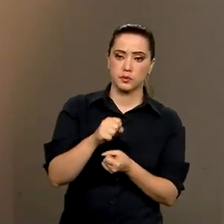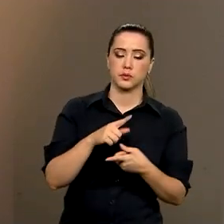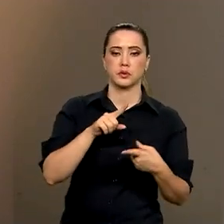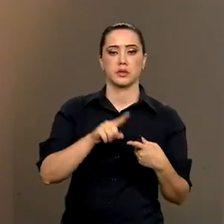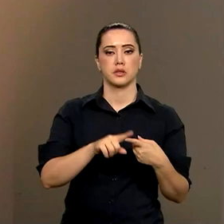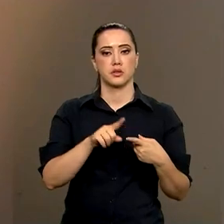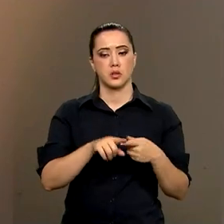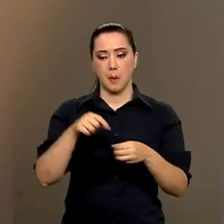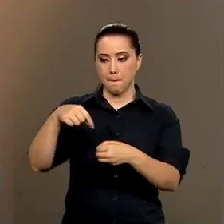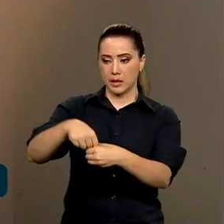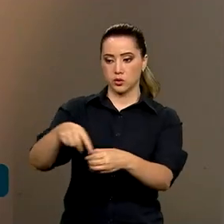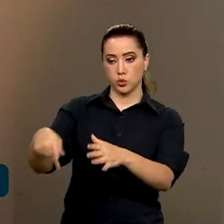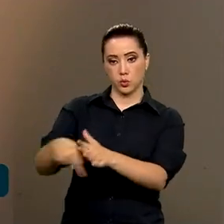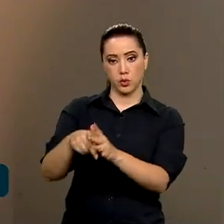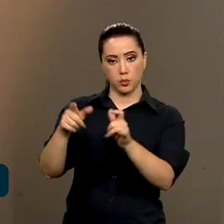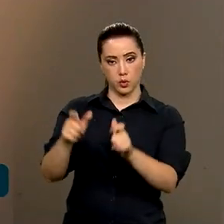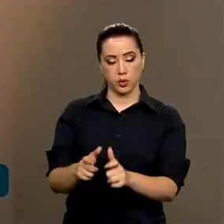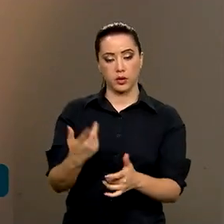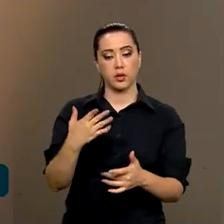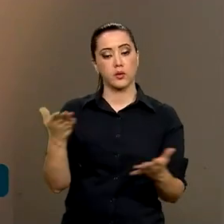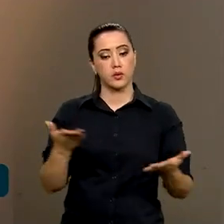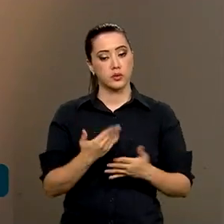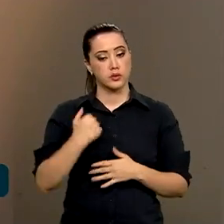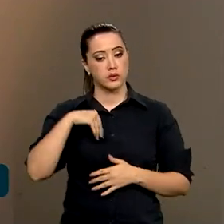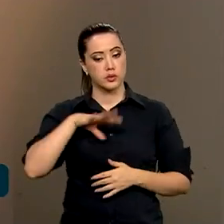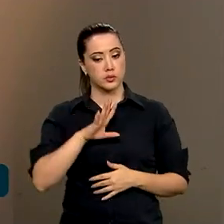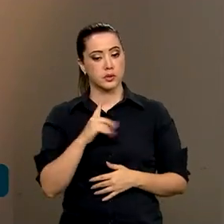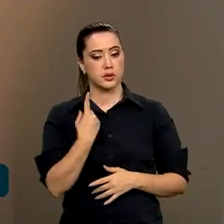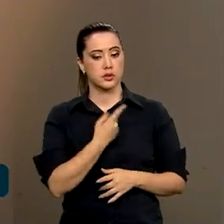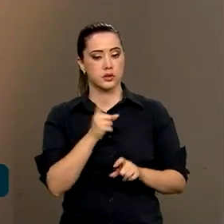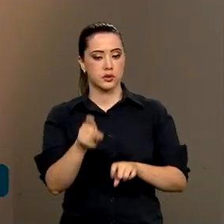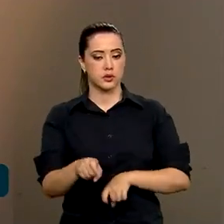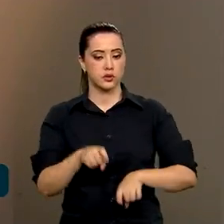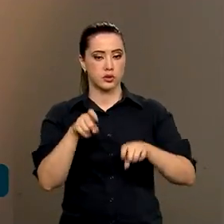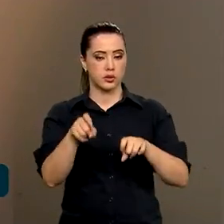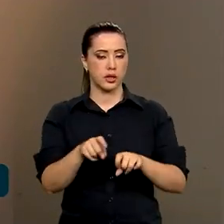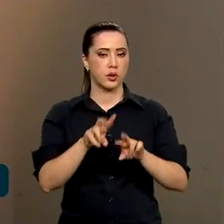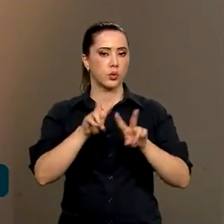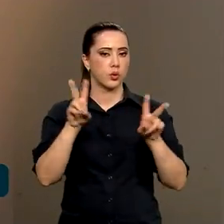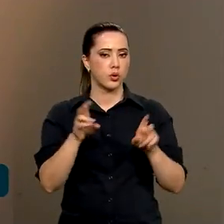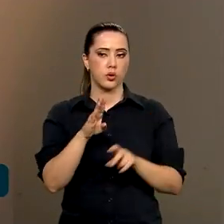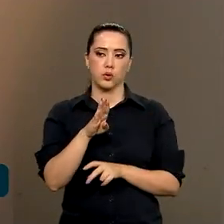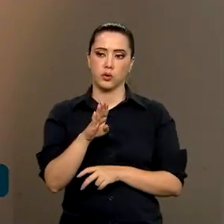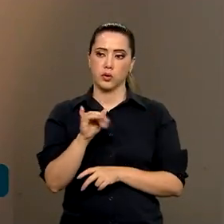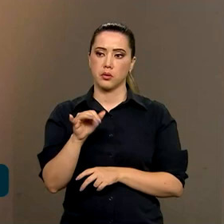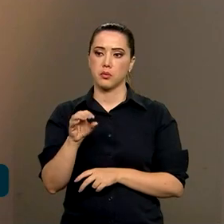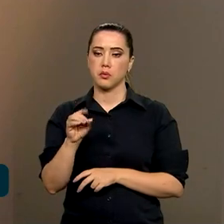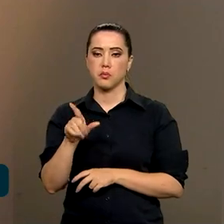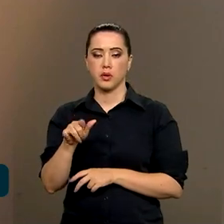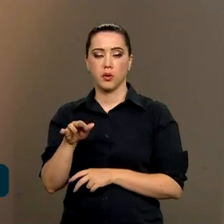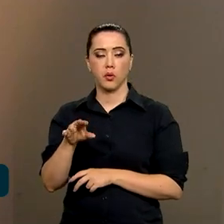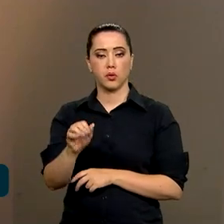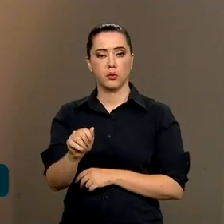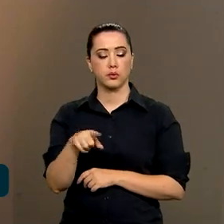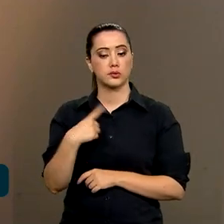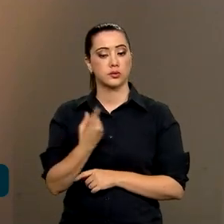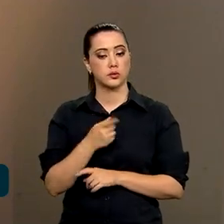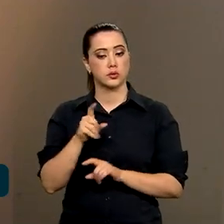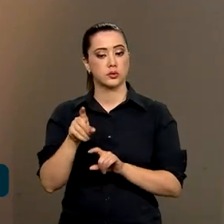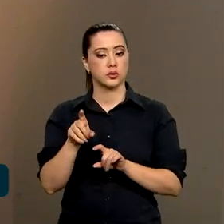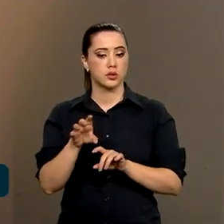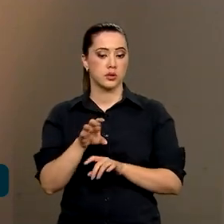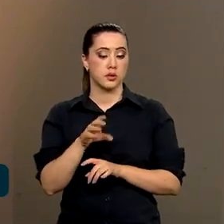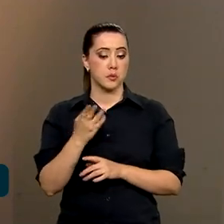plantio direto. Hoje, cada vez mais, nós temos agricultura de bases biológicas, os bioinsumos. A Embrapa,